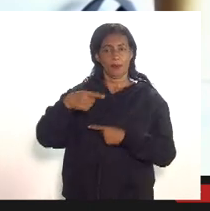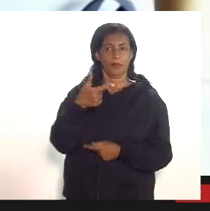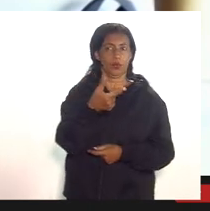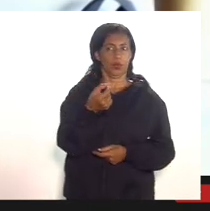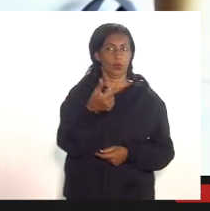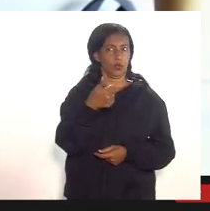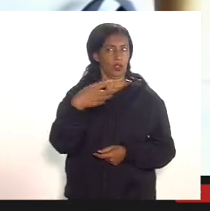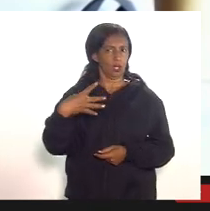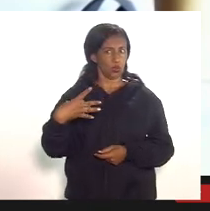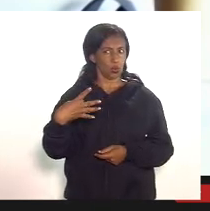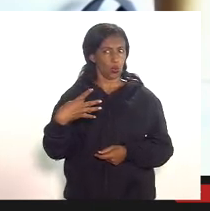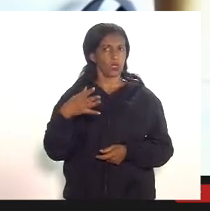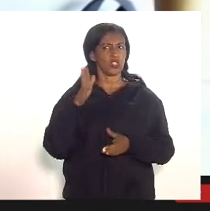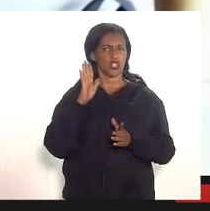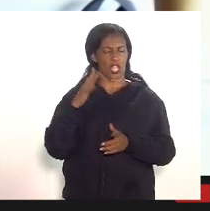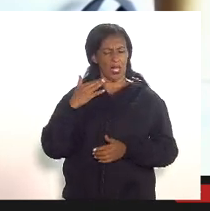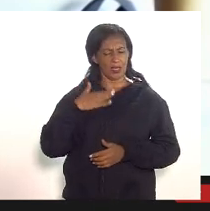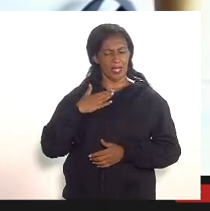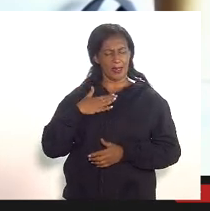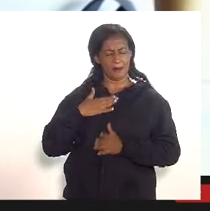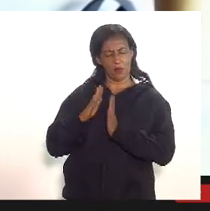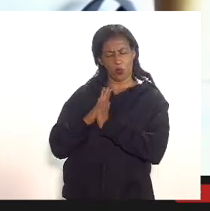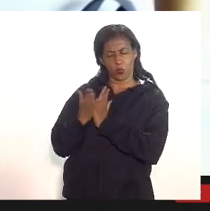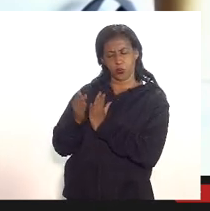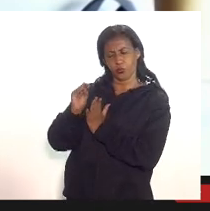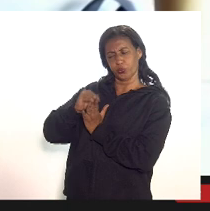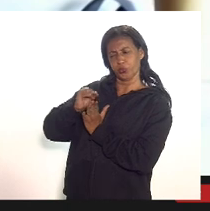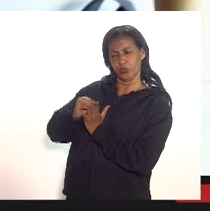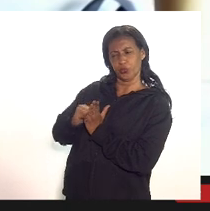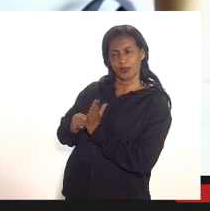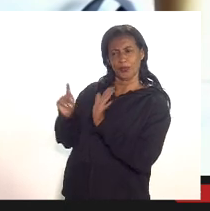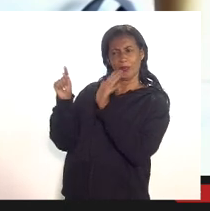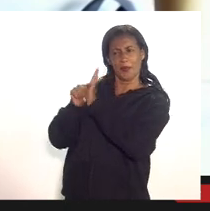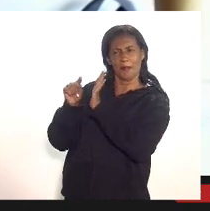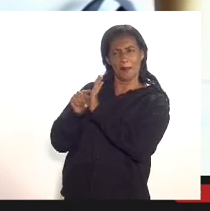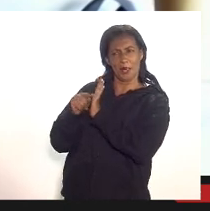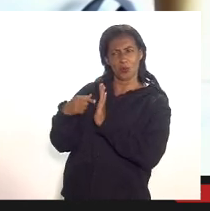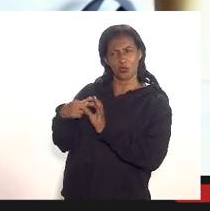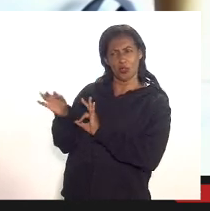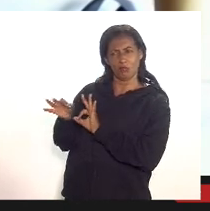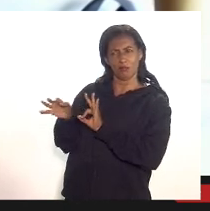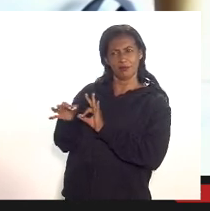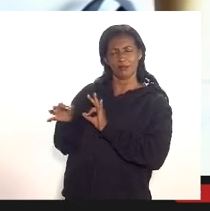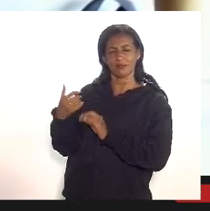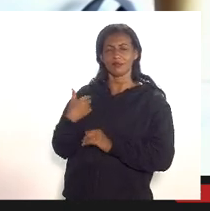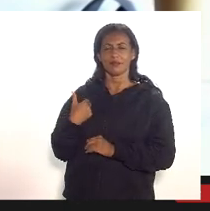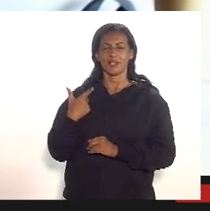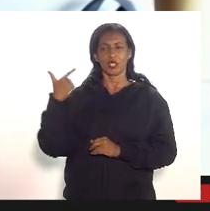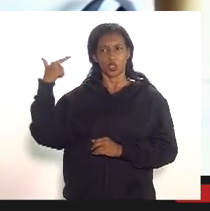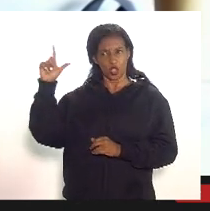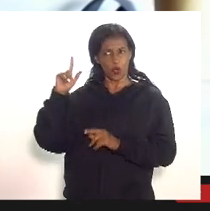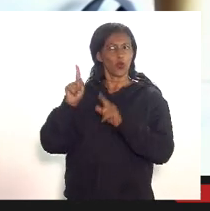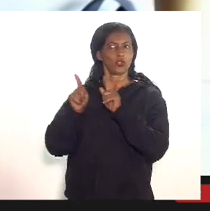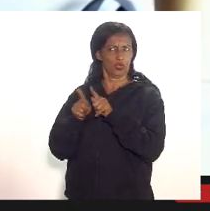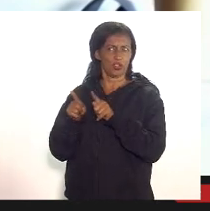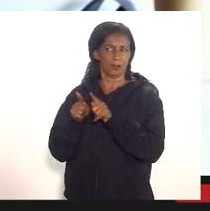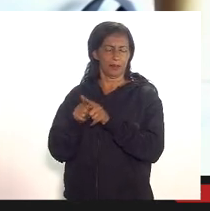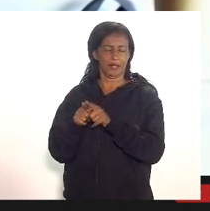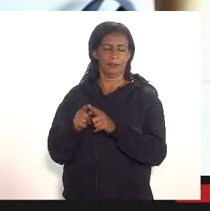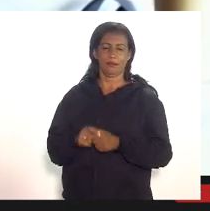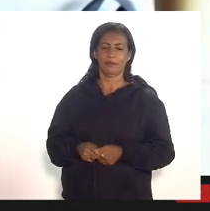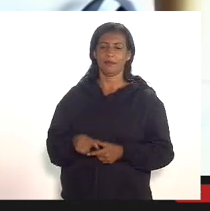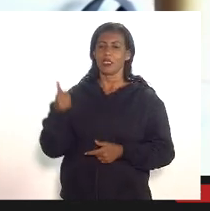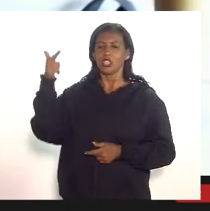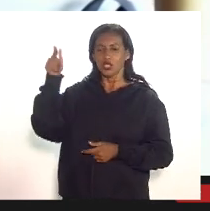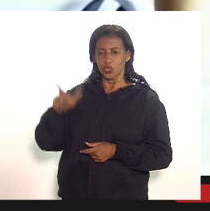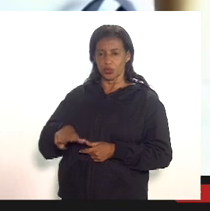isso já está na minha do meu rol de perguntas e seguramente de outros e mais uma